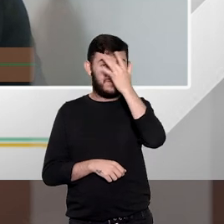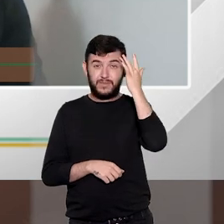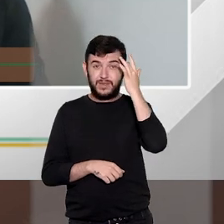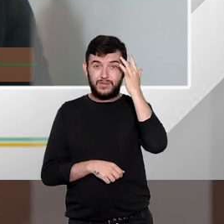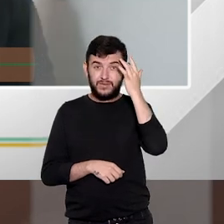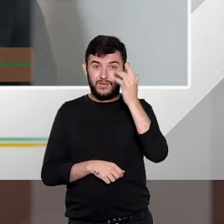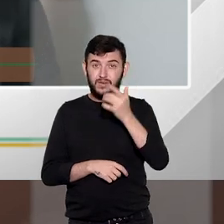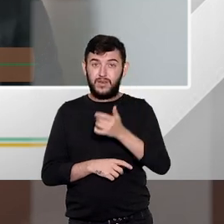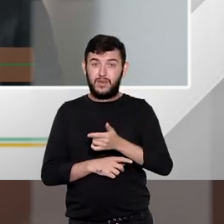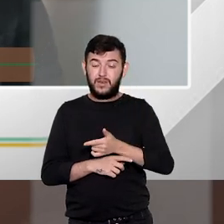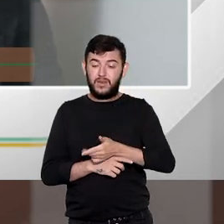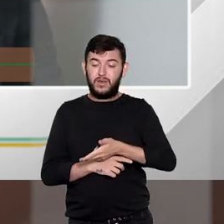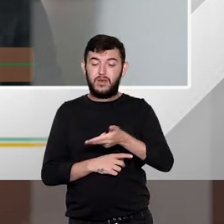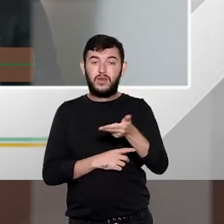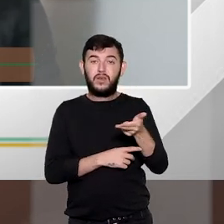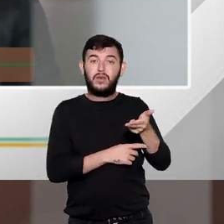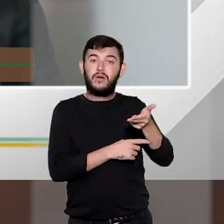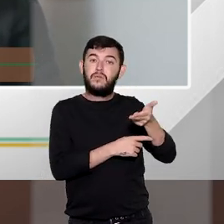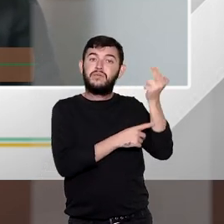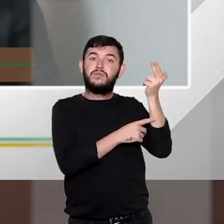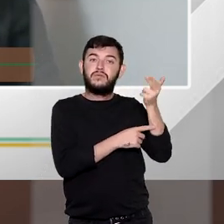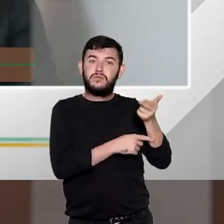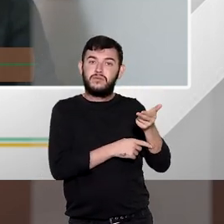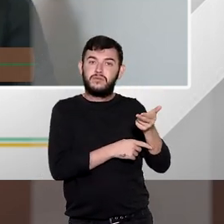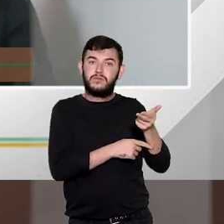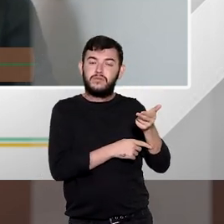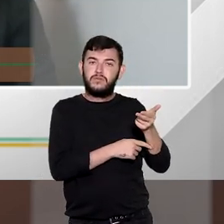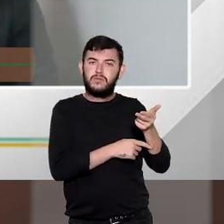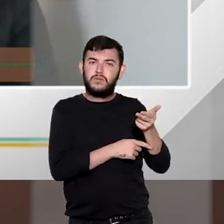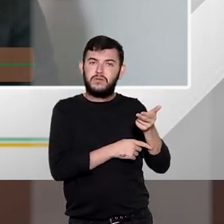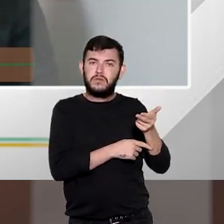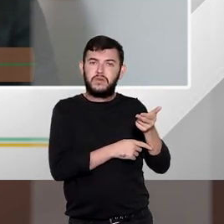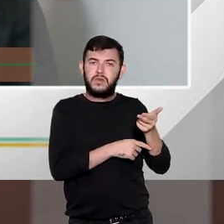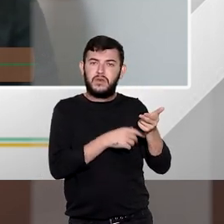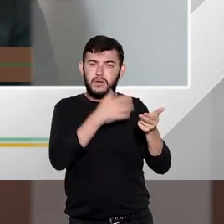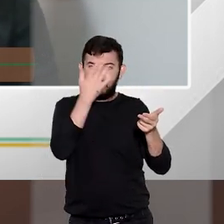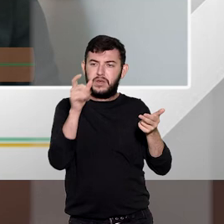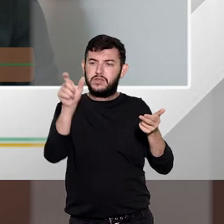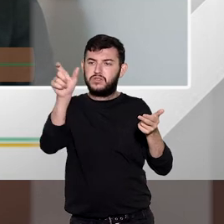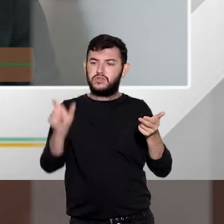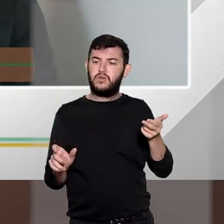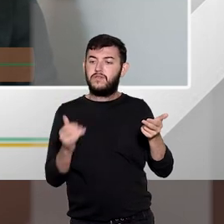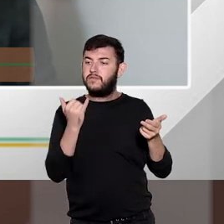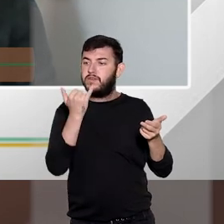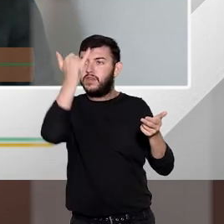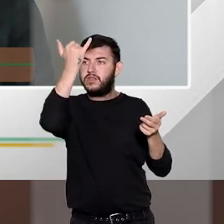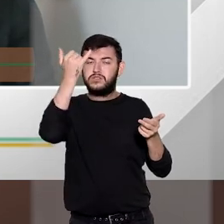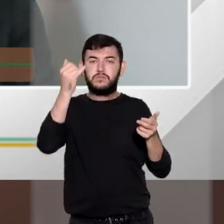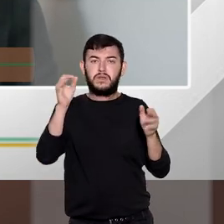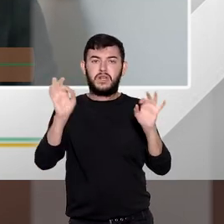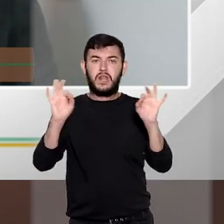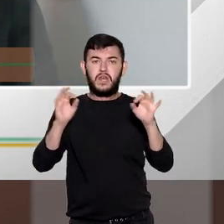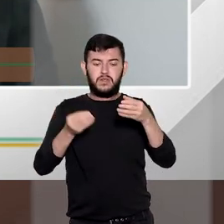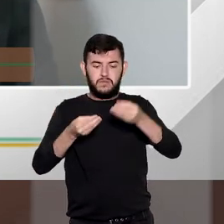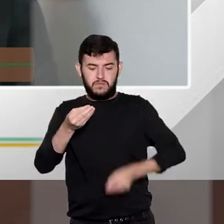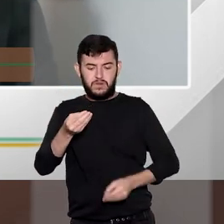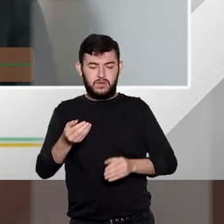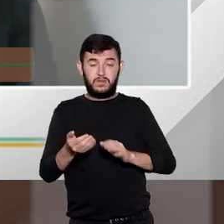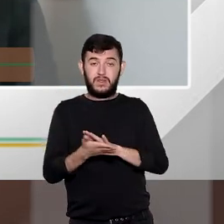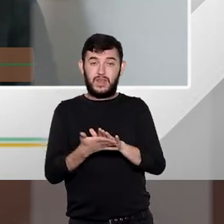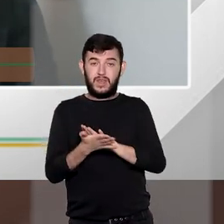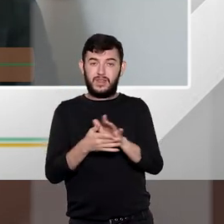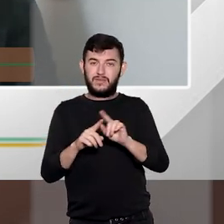disparo só e o disparo nem sequer chegou a tocar na vítima não produziu qualquer tipo de lesão então muito